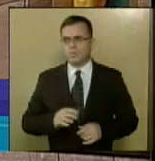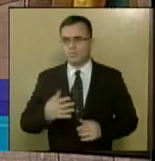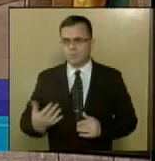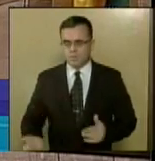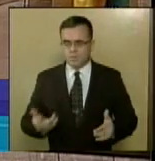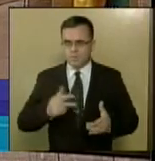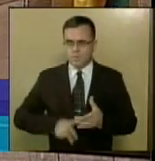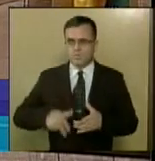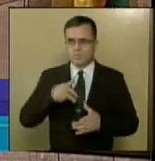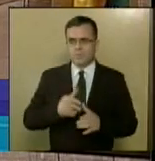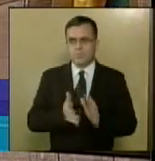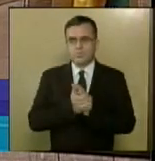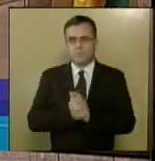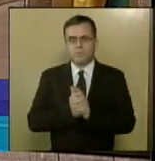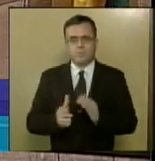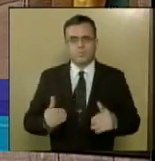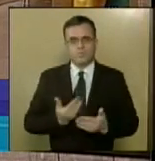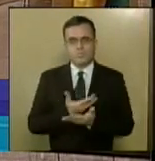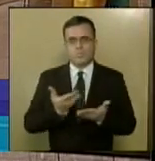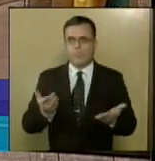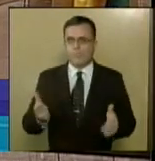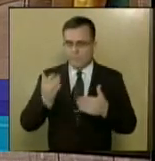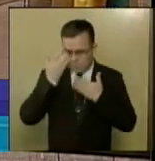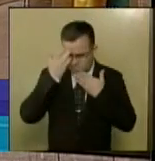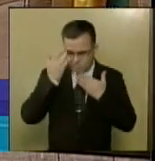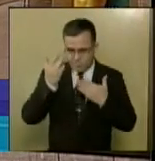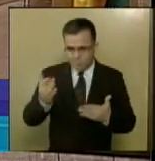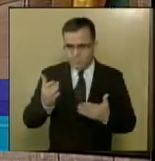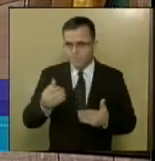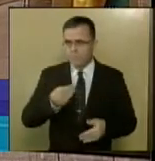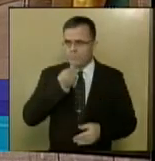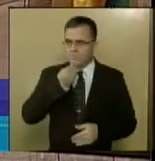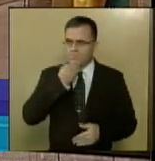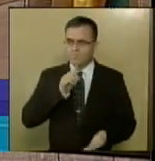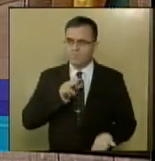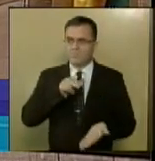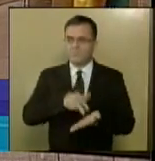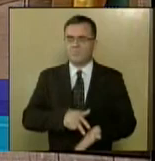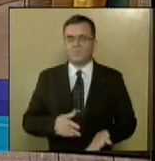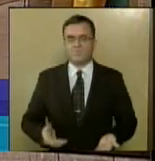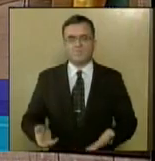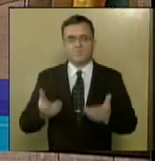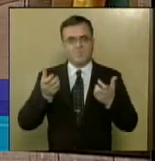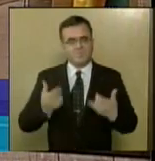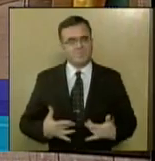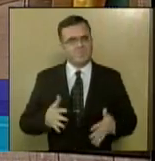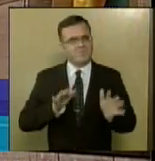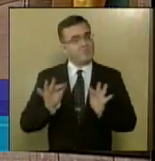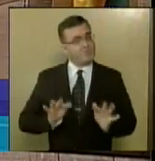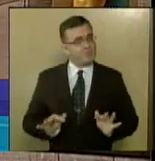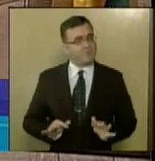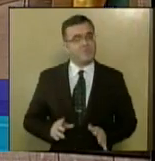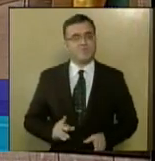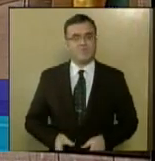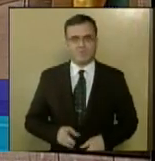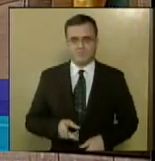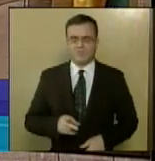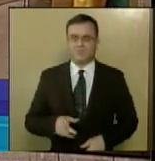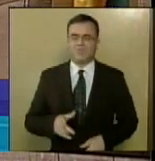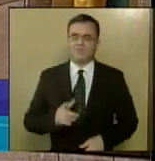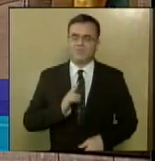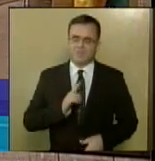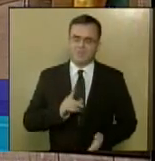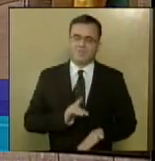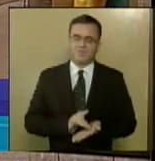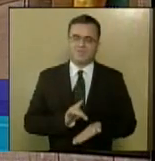tribuna, saudando a todos os presentes, agradecendo a oportunidade, e falou de se sentir feliz em apresentar o projeto. Ressaltou que